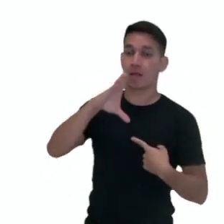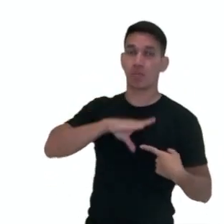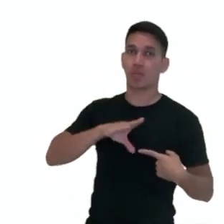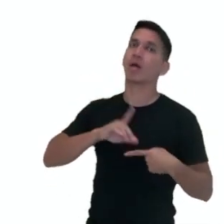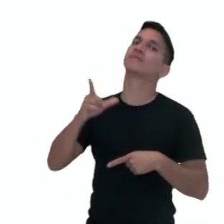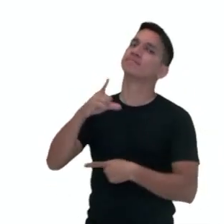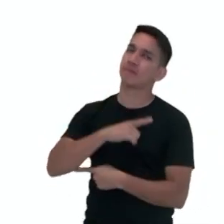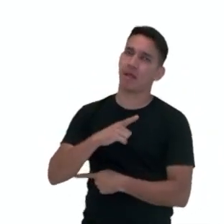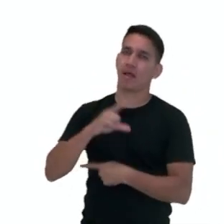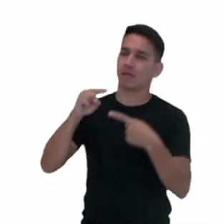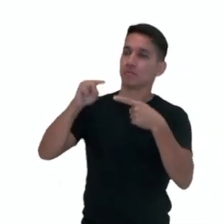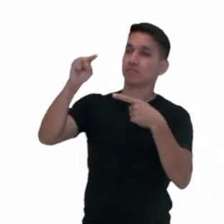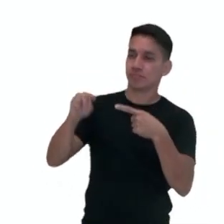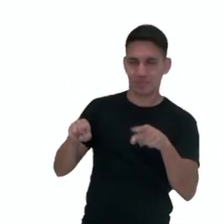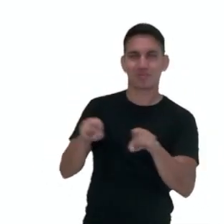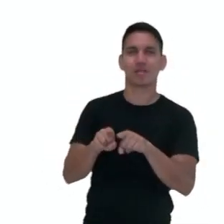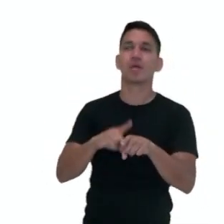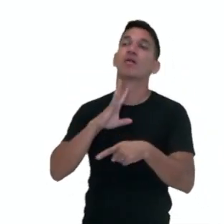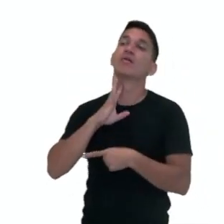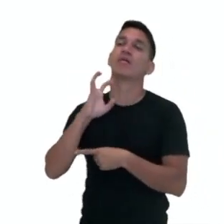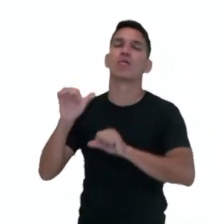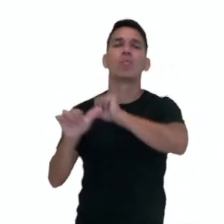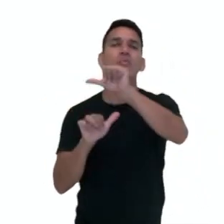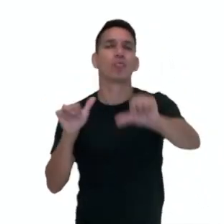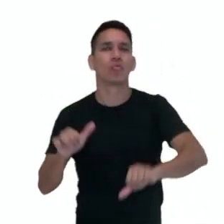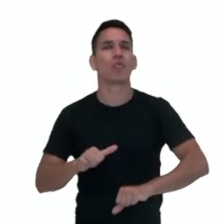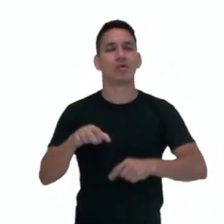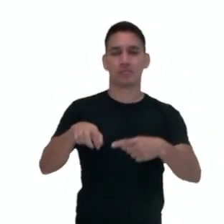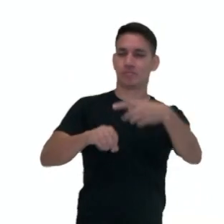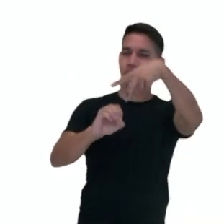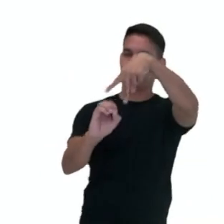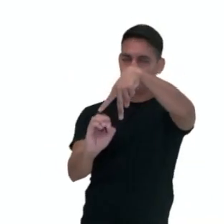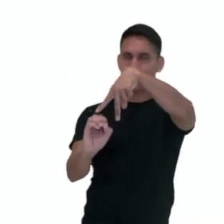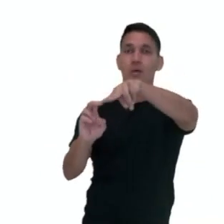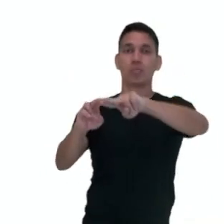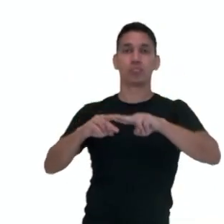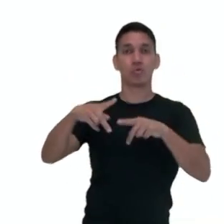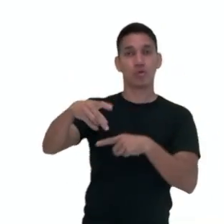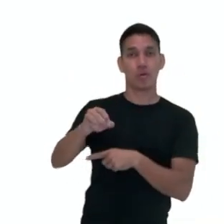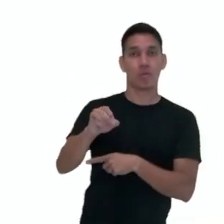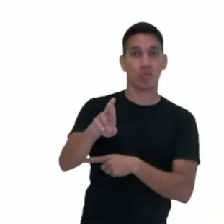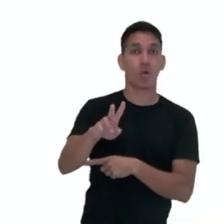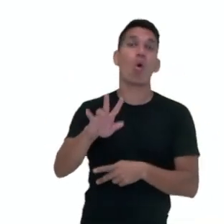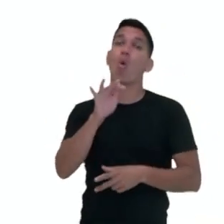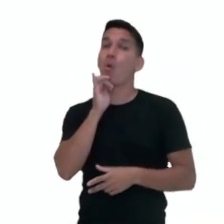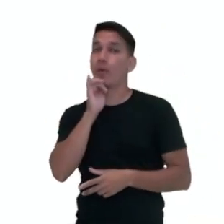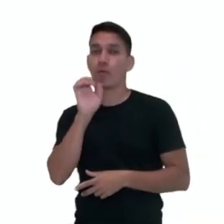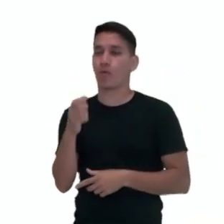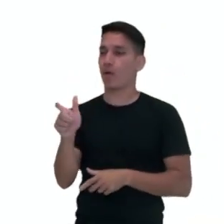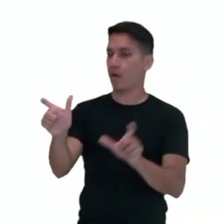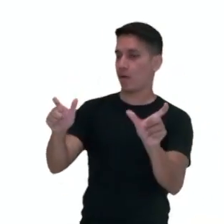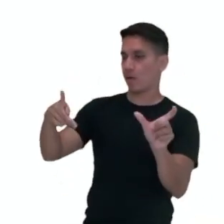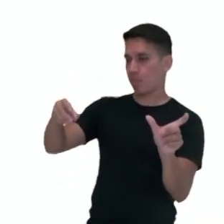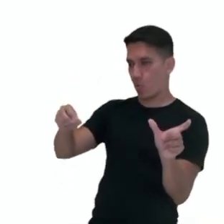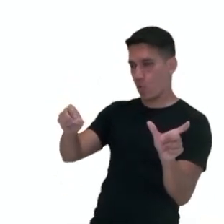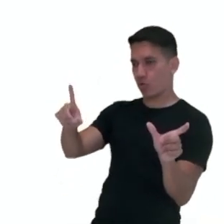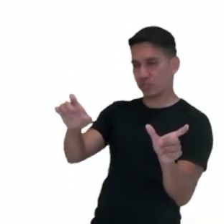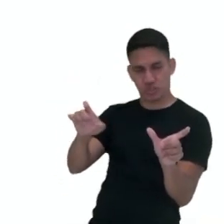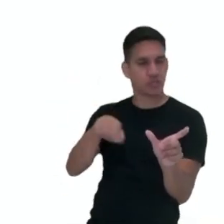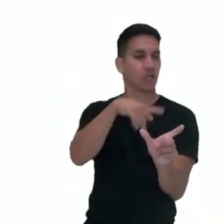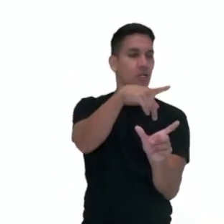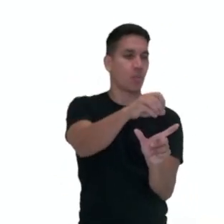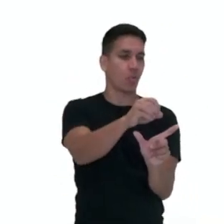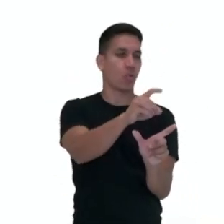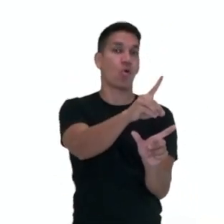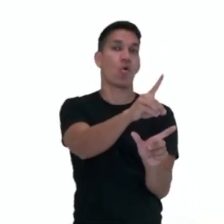diferencial de timbre, o circunflexo, que é empregado na palavra pode, por exemplo, e serviu para indicar o tempo verbal.